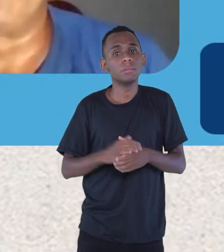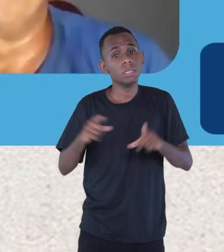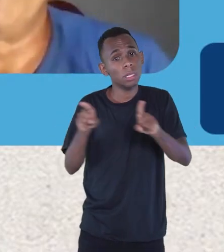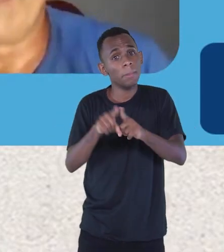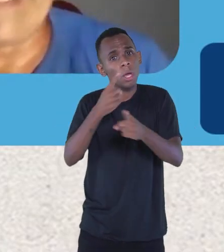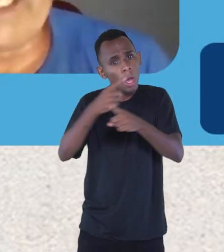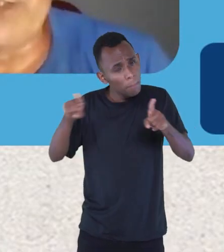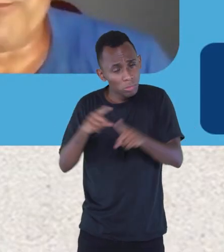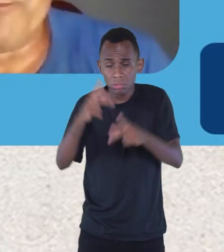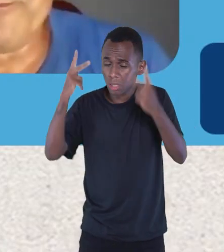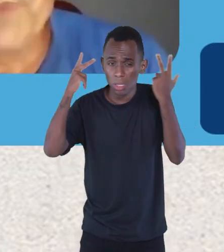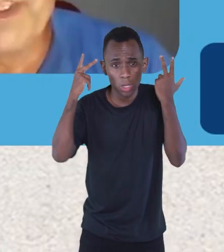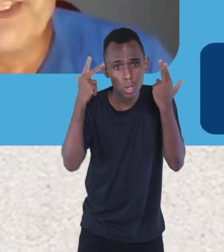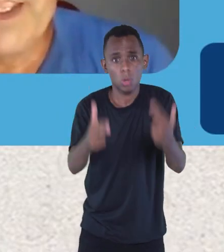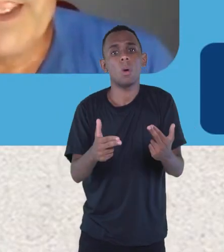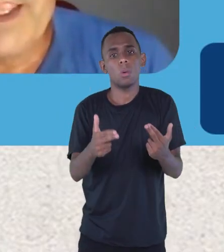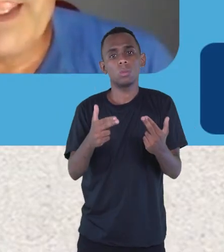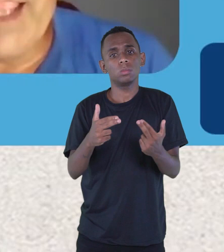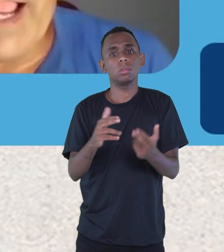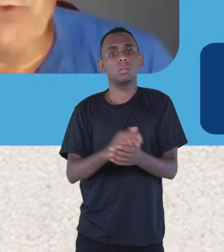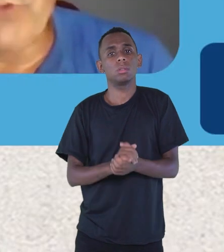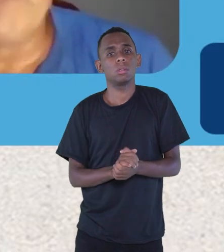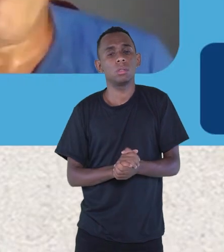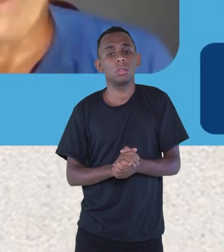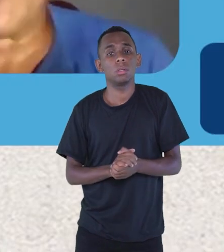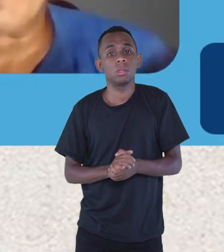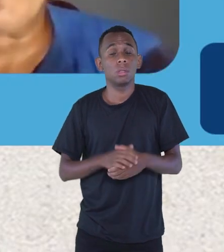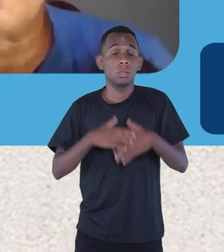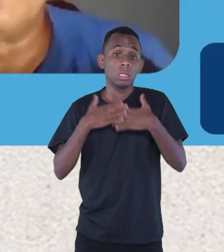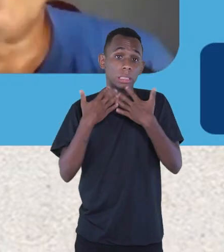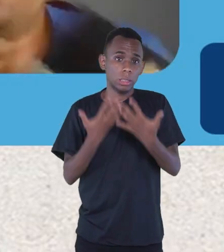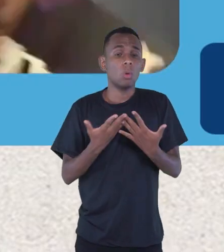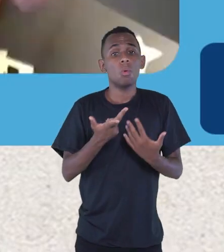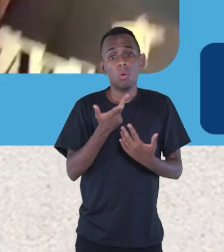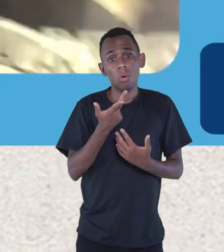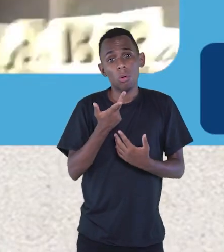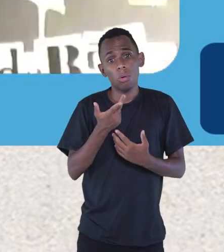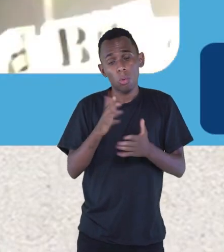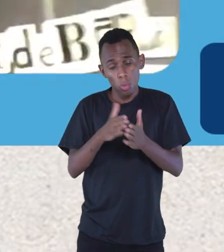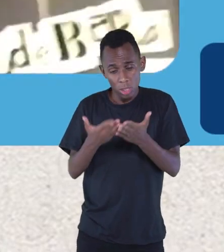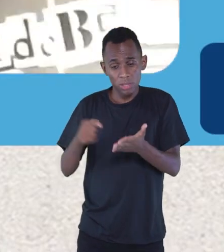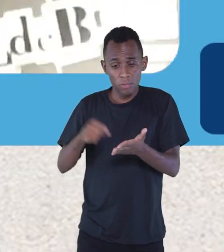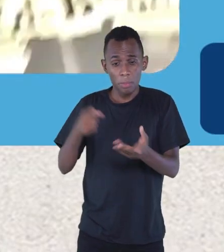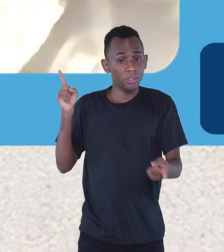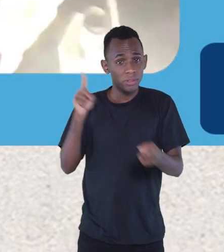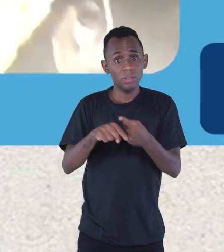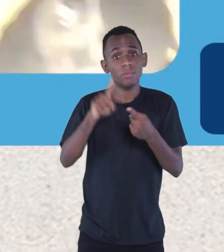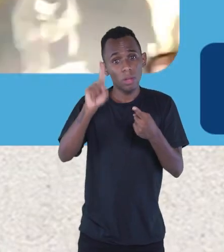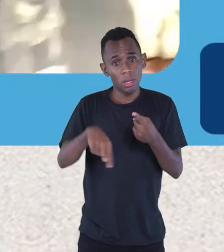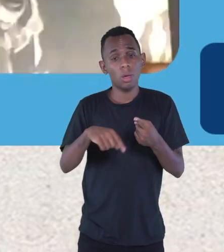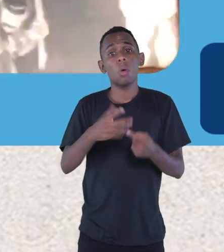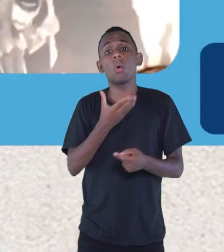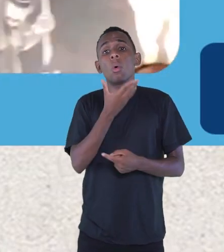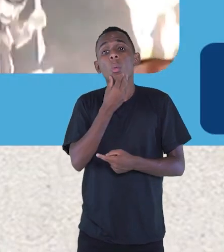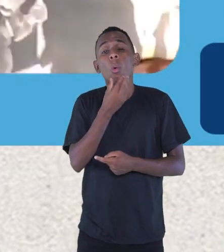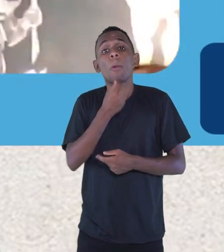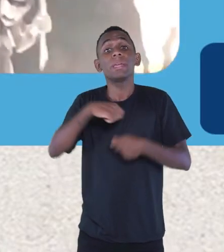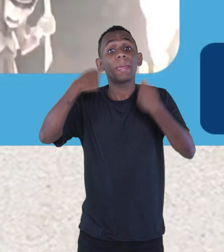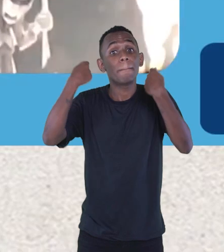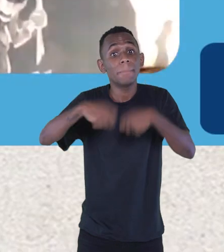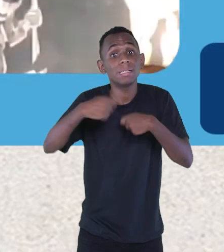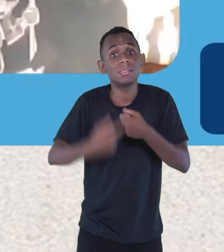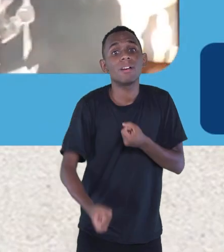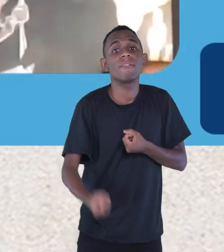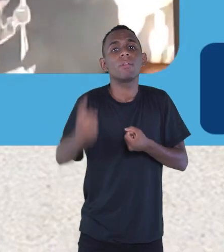Meio, Bola de Glute. É aquilo. E aí o livro fala disso, de um homem que vai ter que resgatar essa